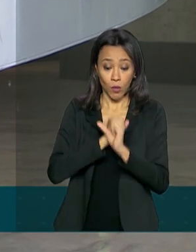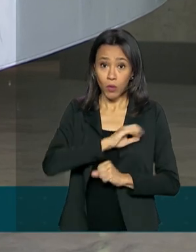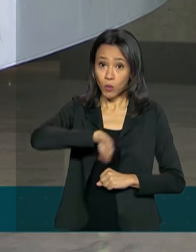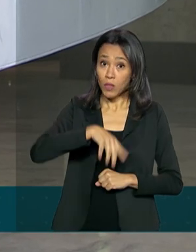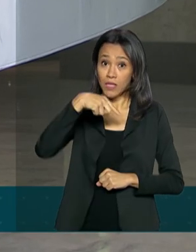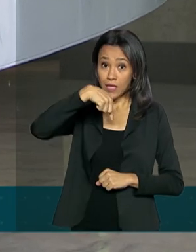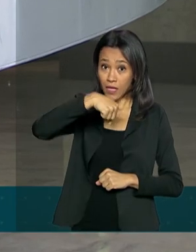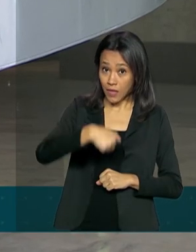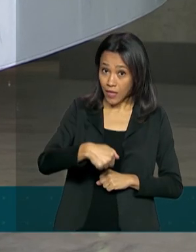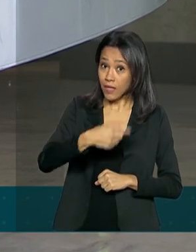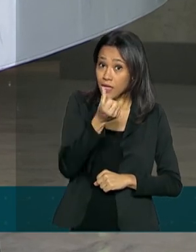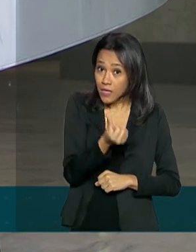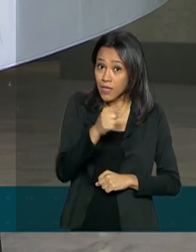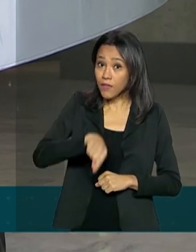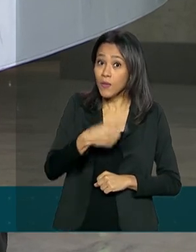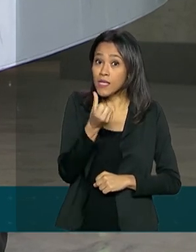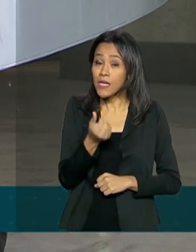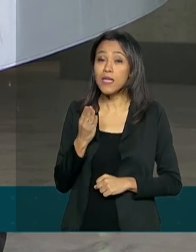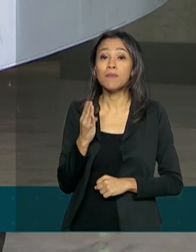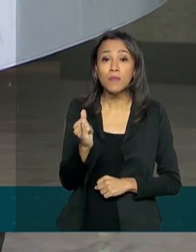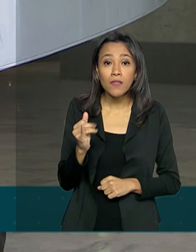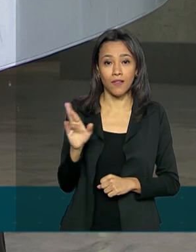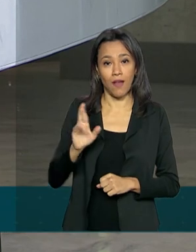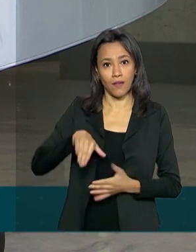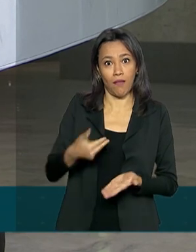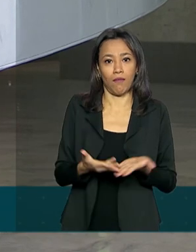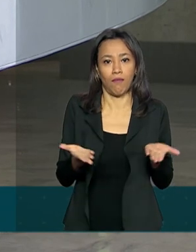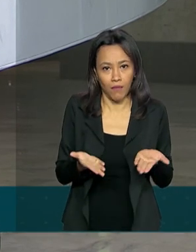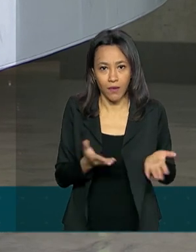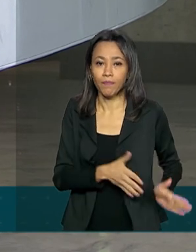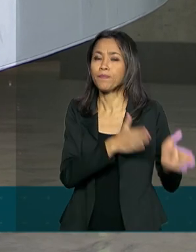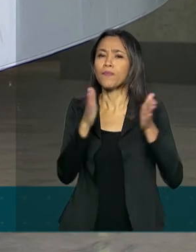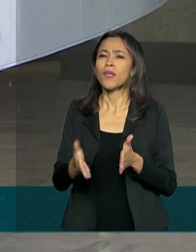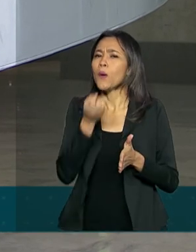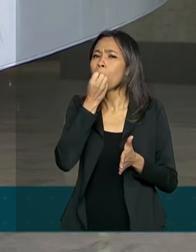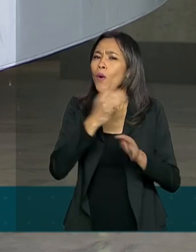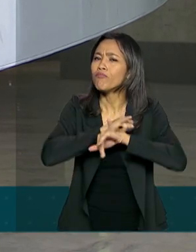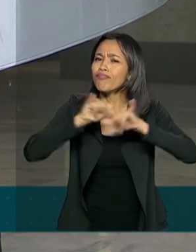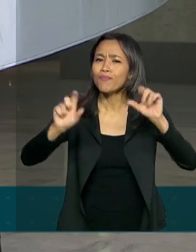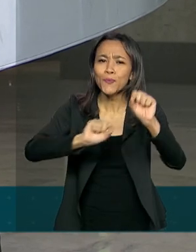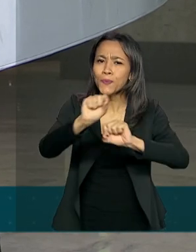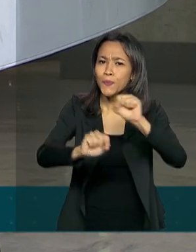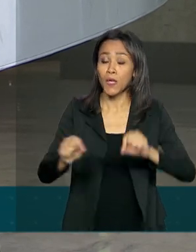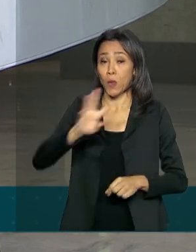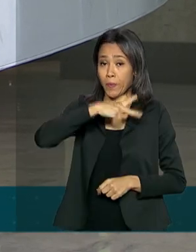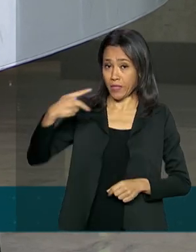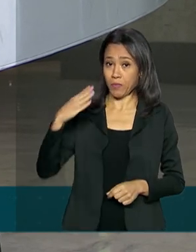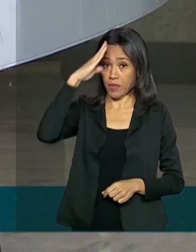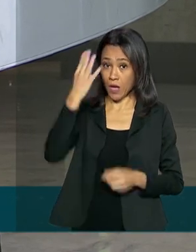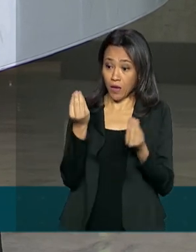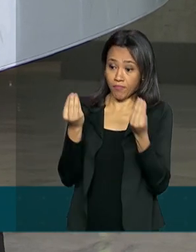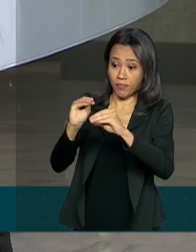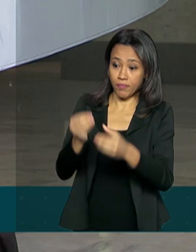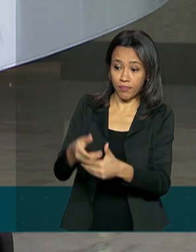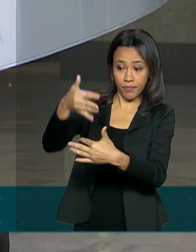,6 bilhões de reais até agora. E uma boa notícia é que o presidente Jair Bolsonaro anunciou pelas redes